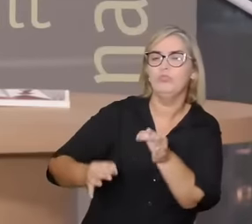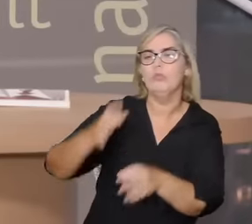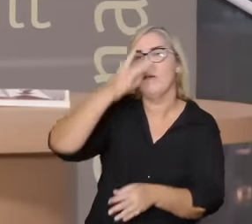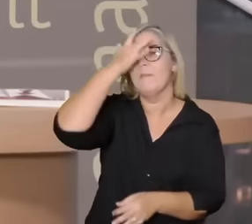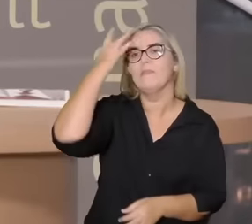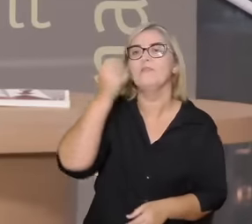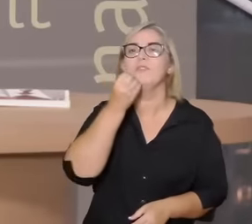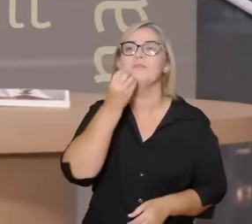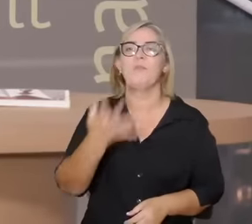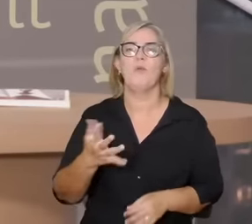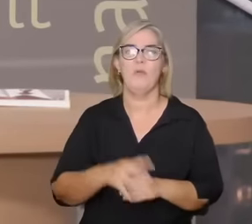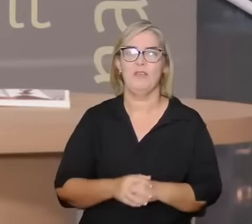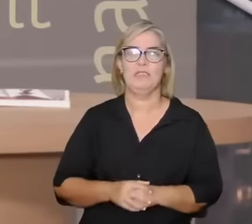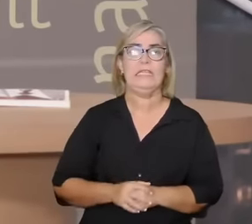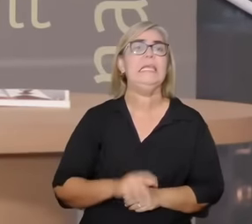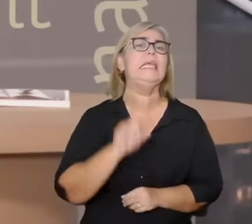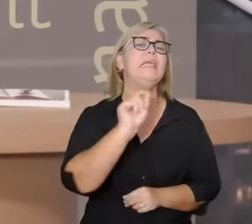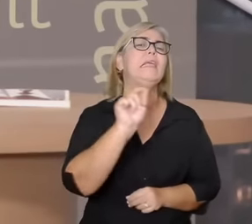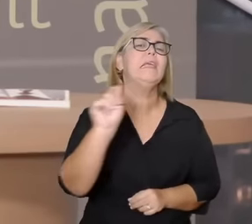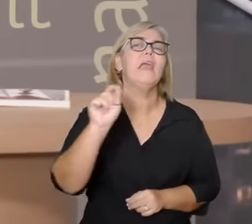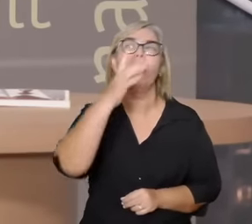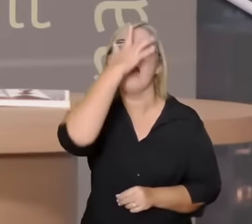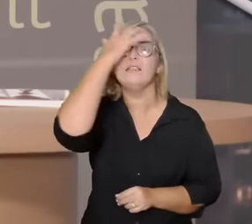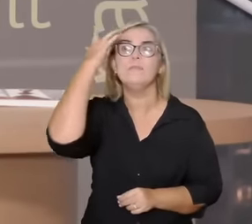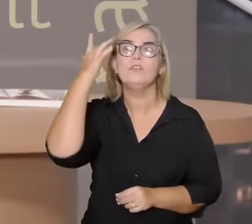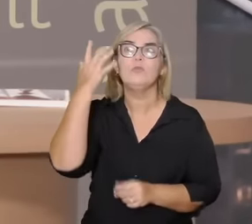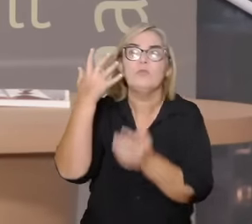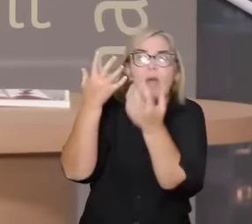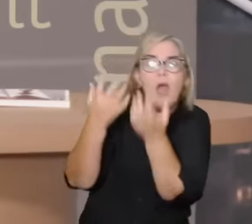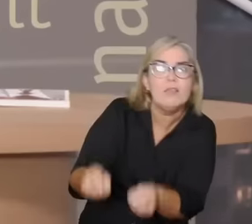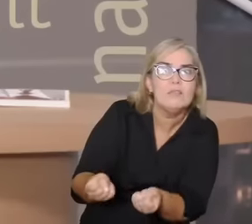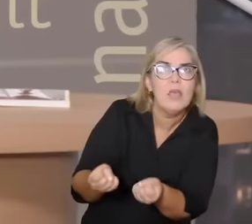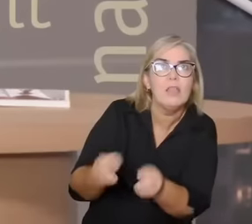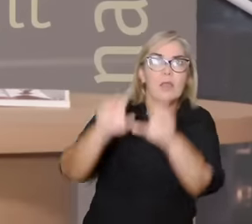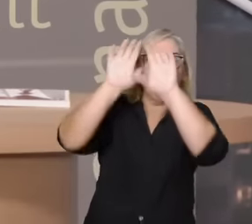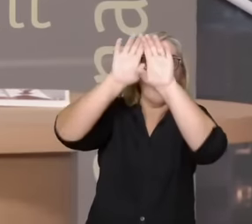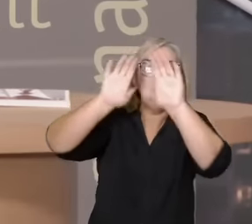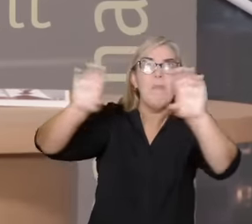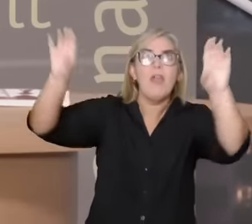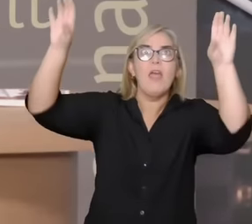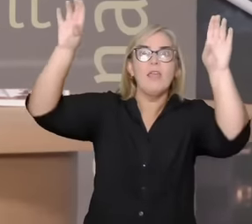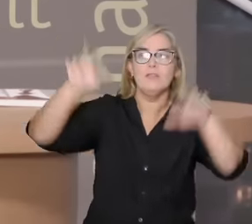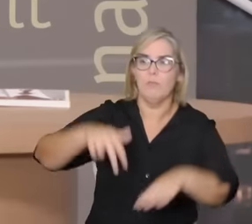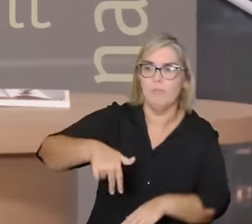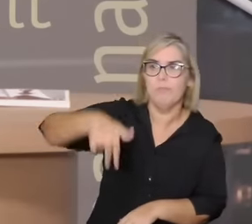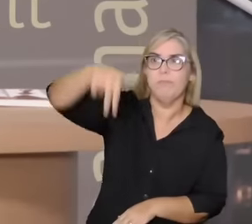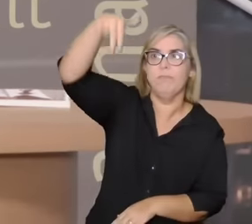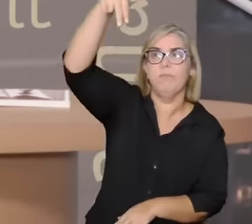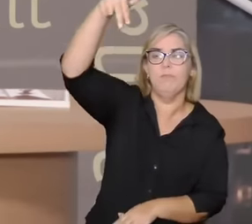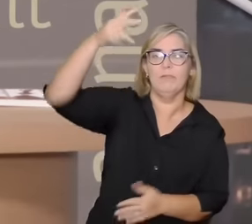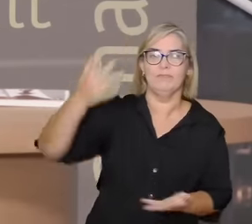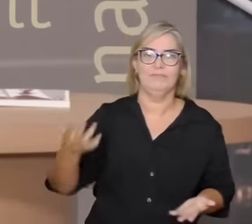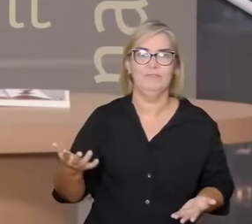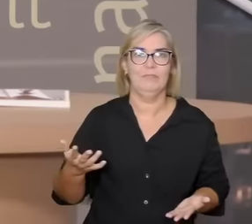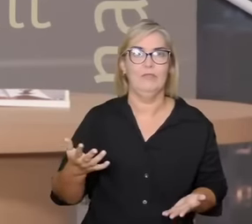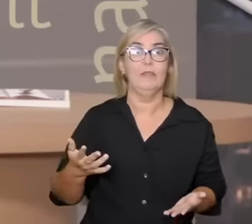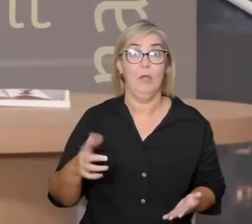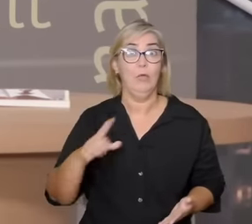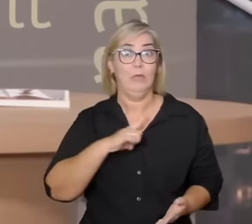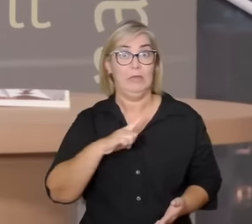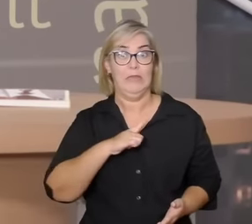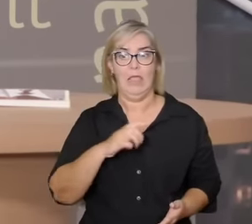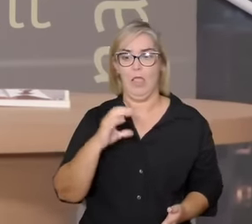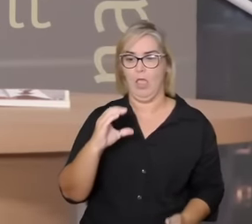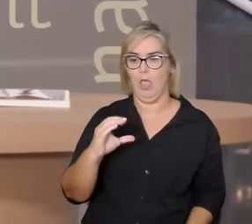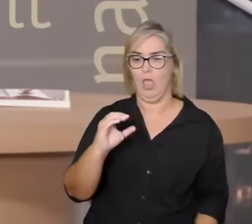seremos aceitos no paraíso não há lugar para todo mundo ok então a cosmofobia produz sociedades em